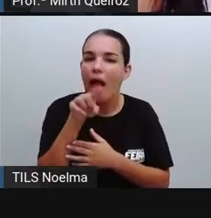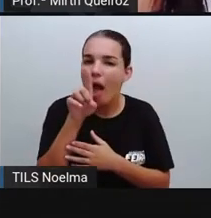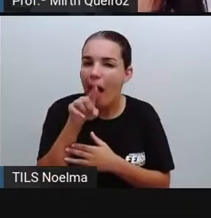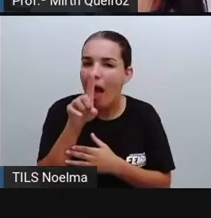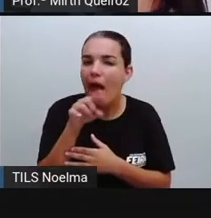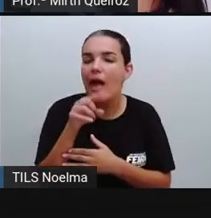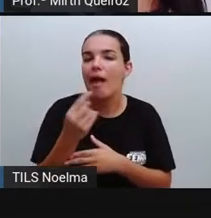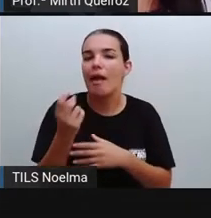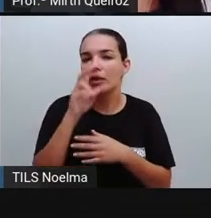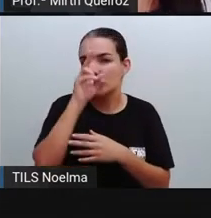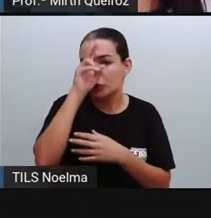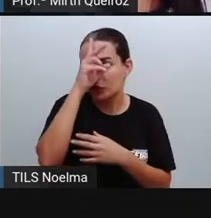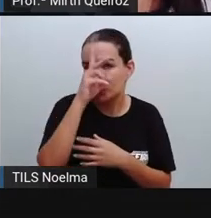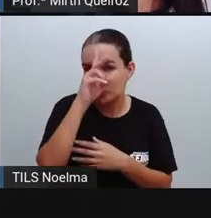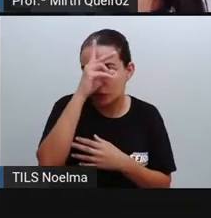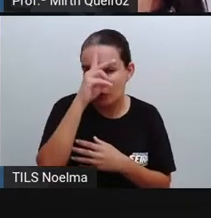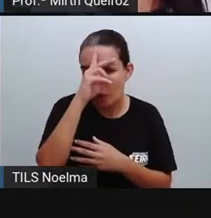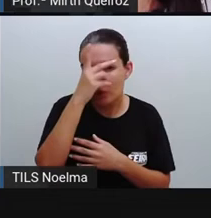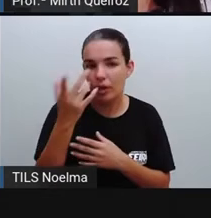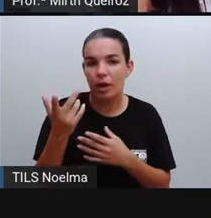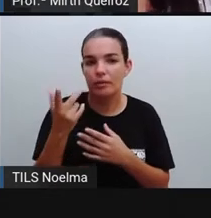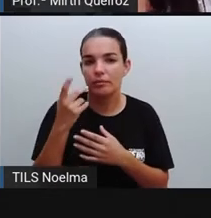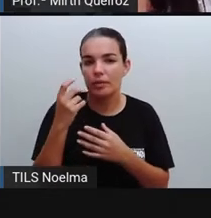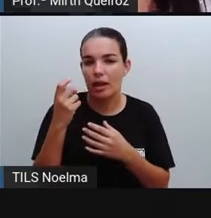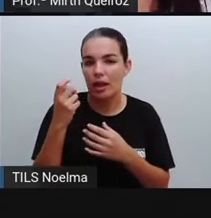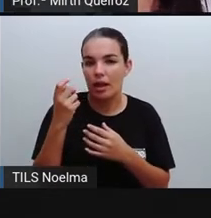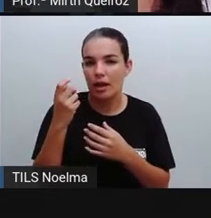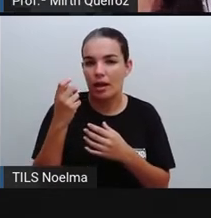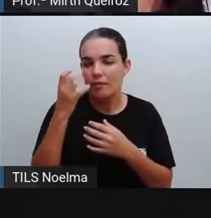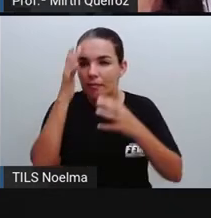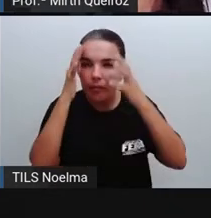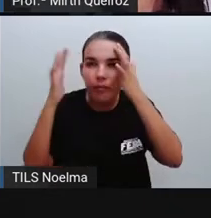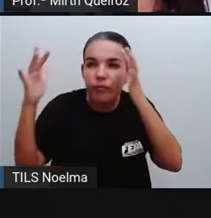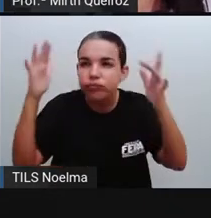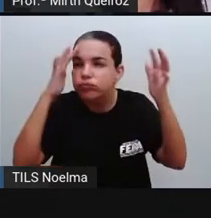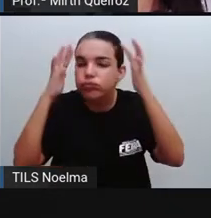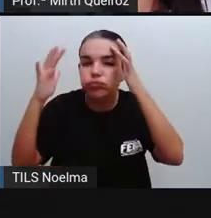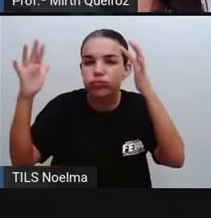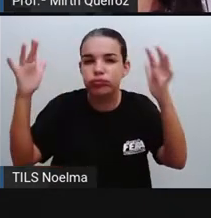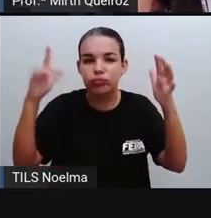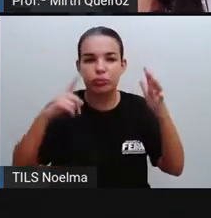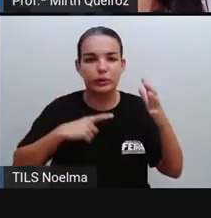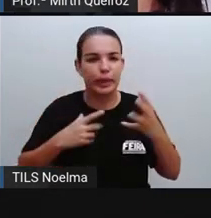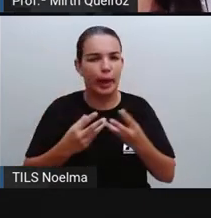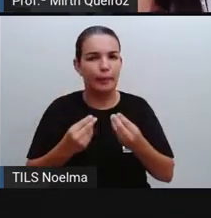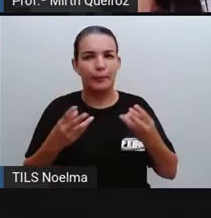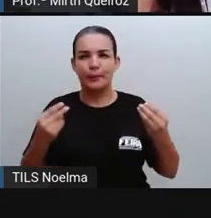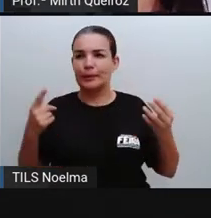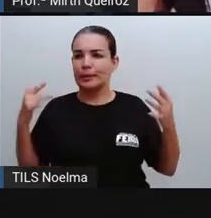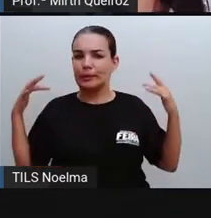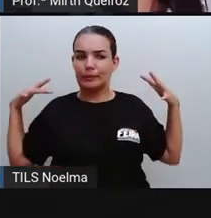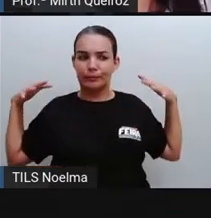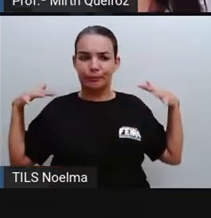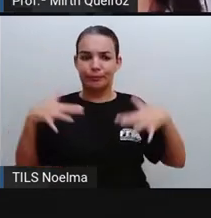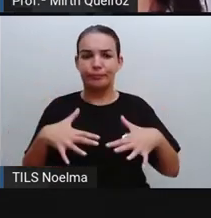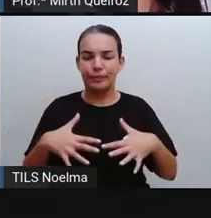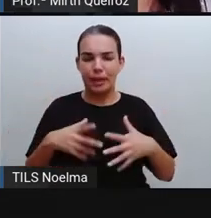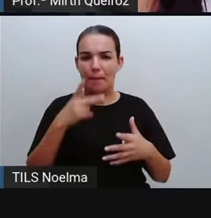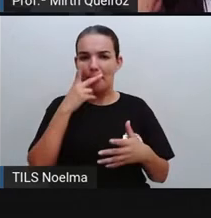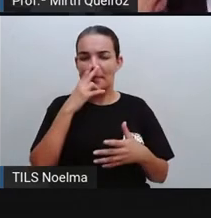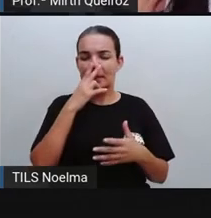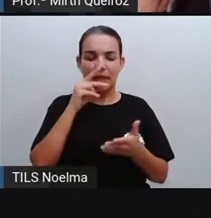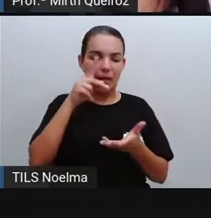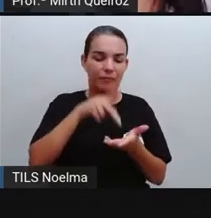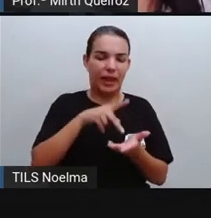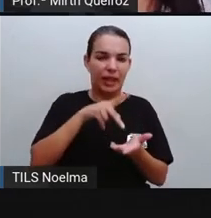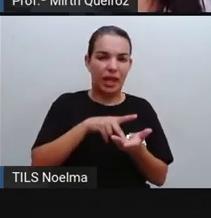né? É ficção. É uma narrativa fantasiosa que exagera os fatos reais, porque há uma mistura